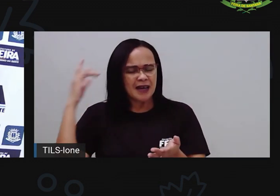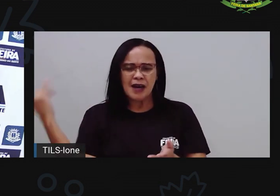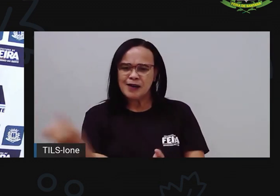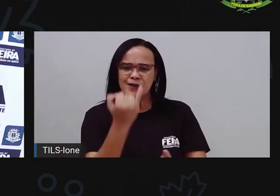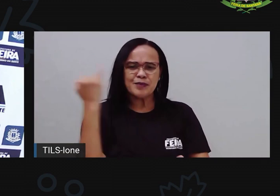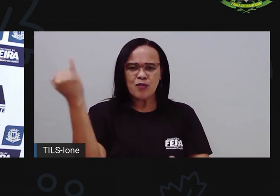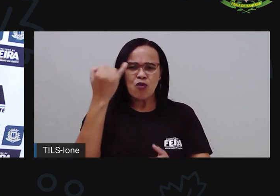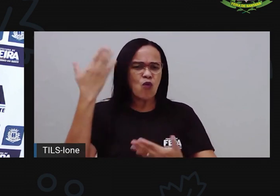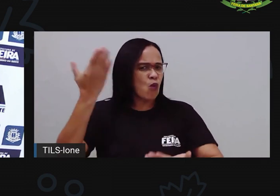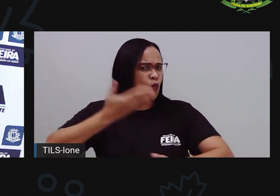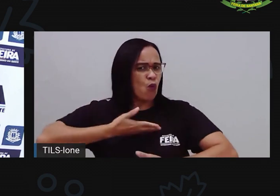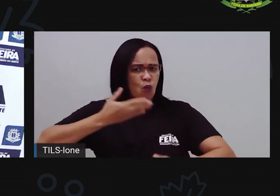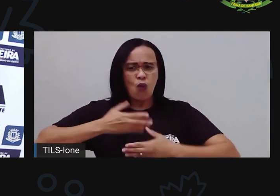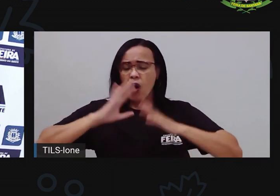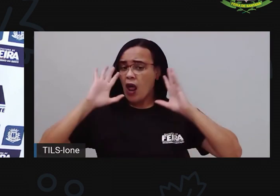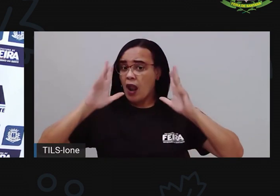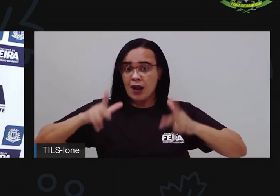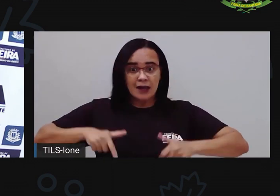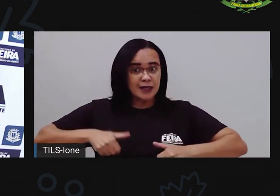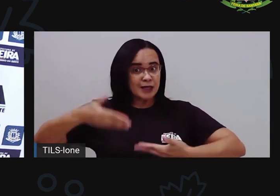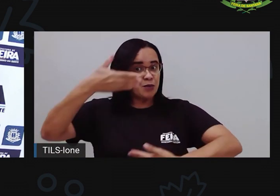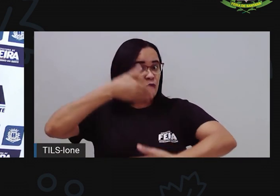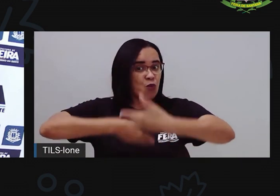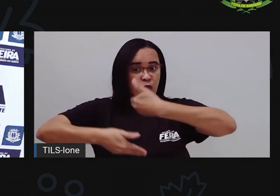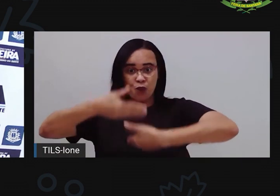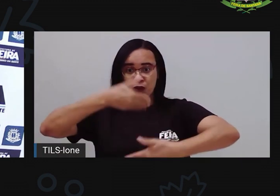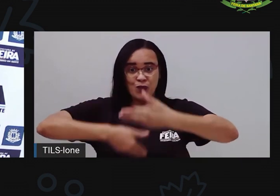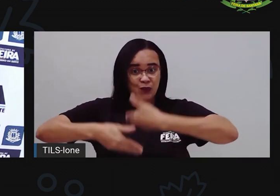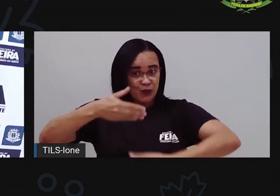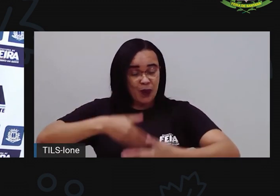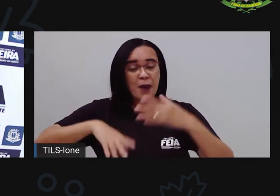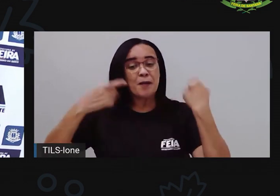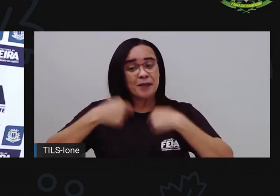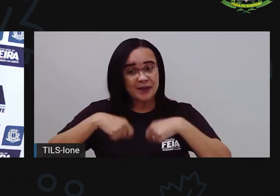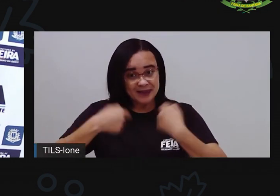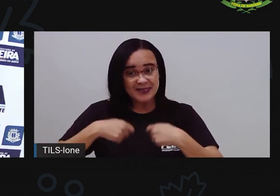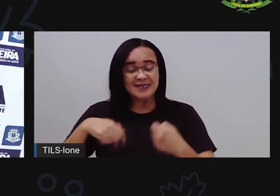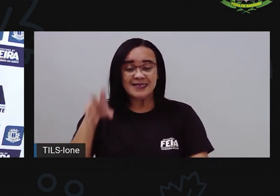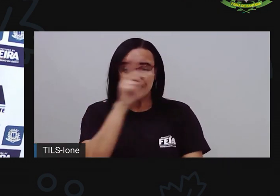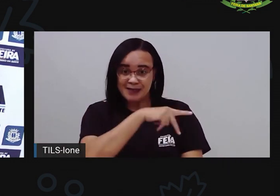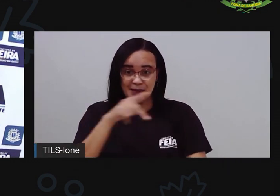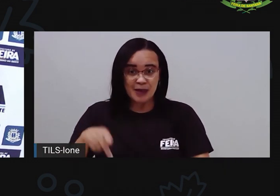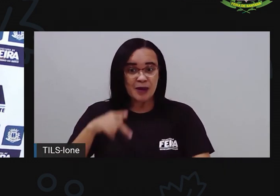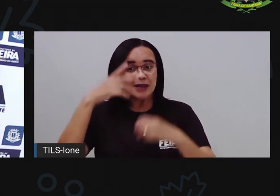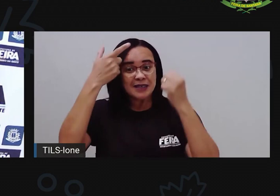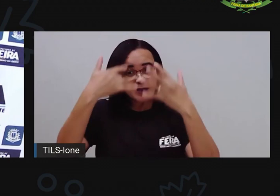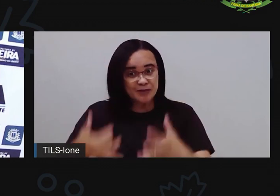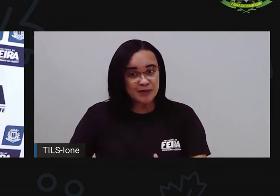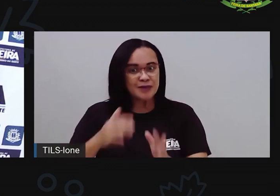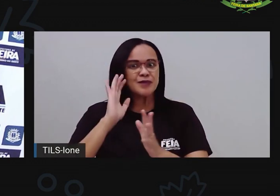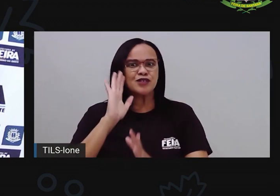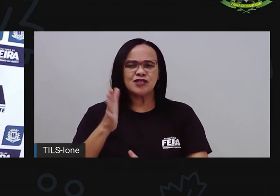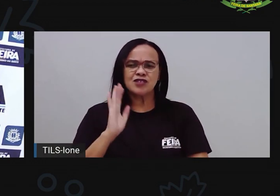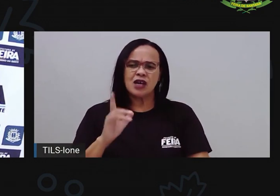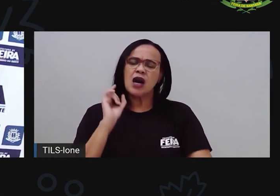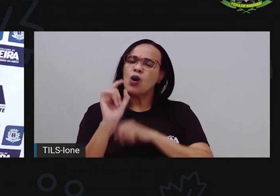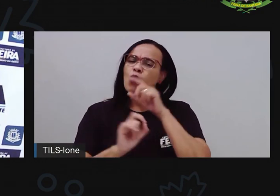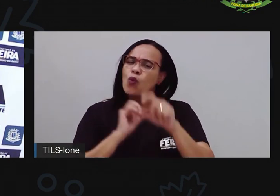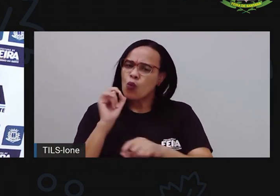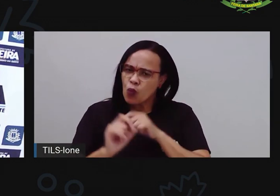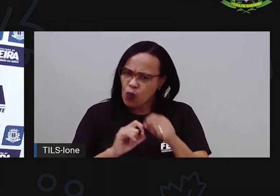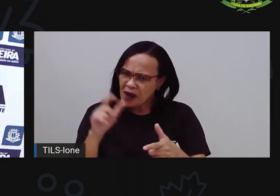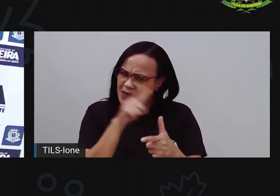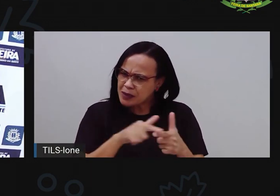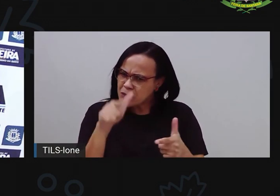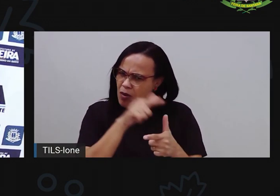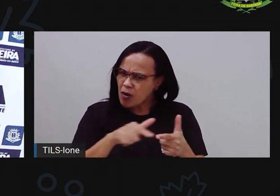corpinho, né? Vocês viram aquilo que a Pró já tinha falado sobre a cárie? A gente viu como, o que é que acontece, né?